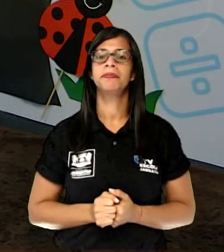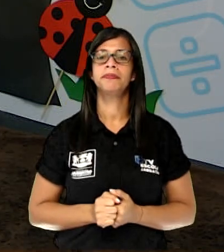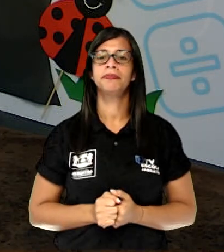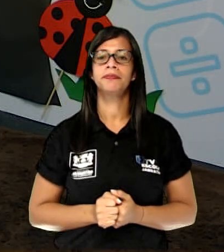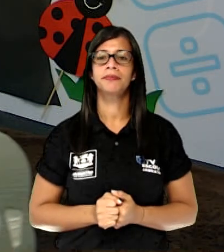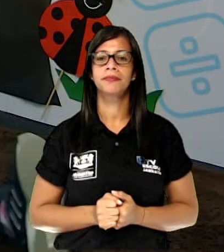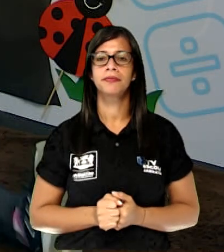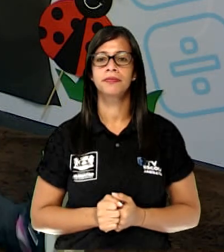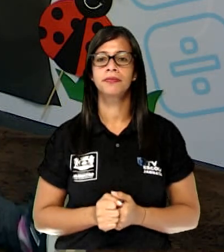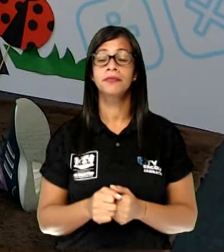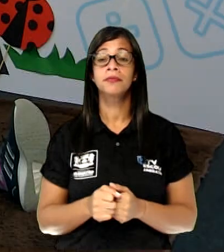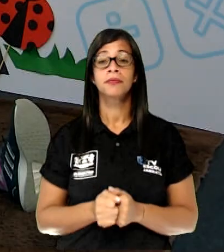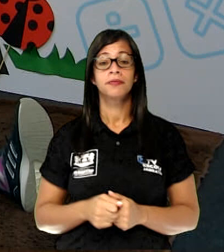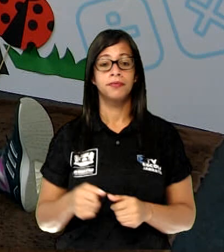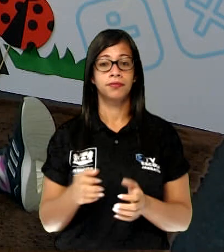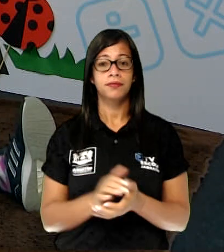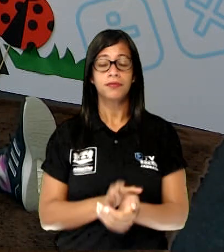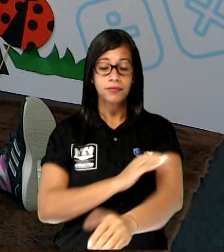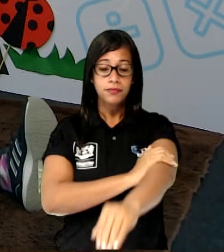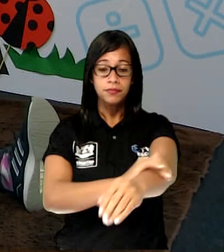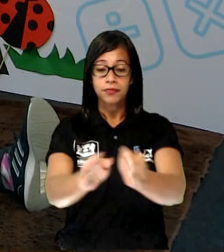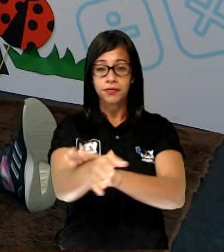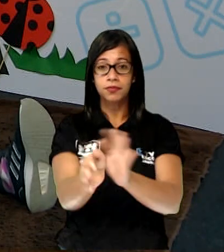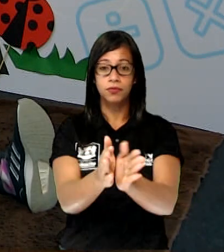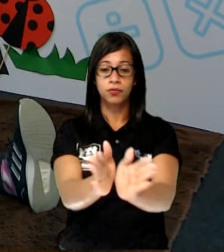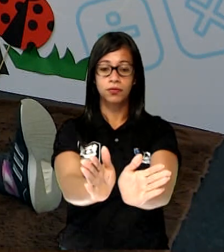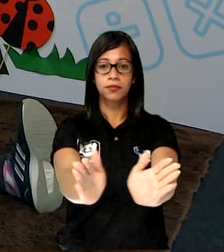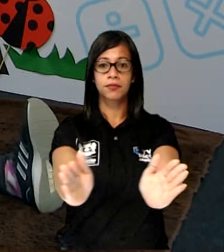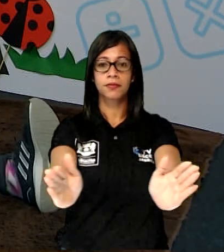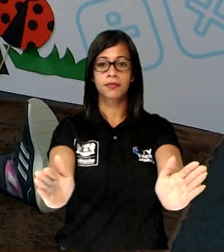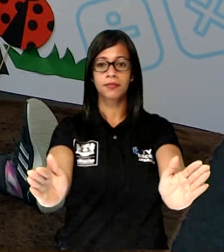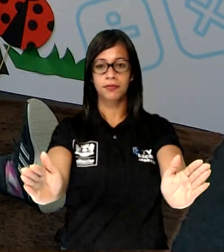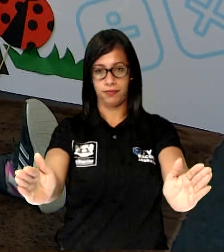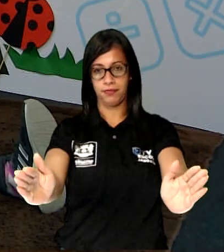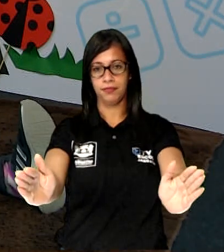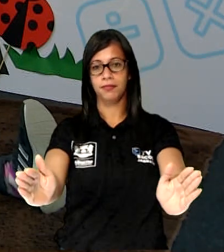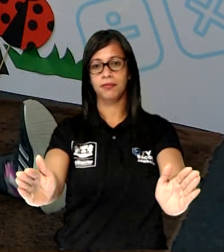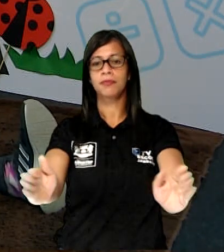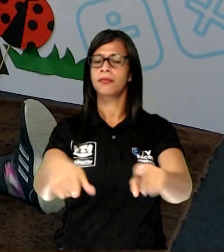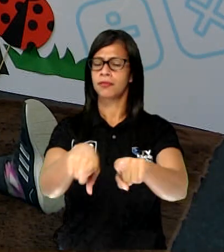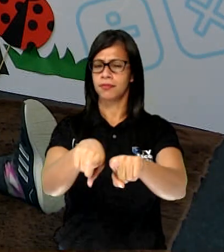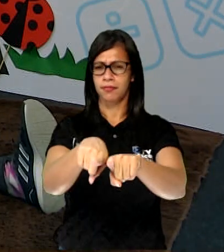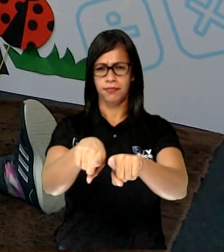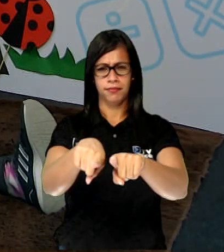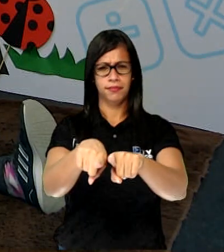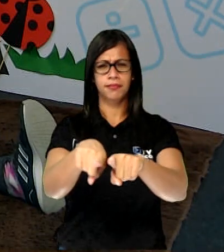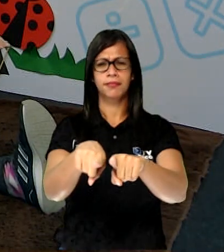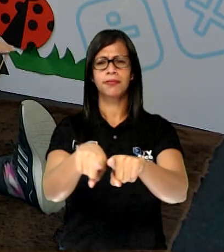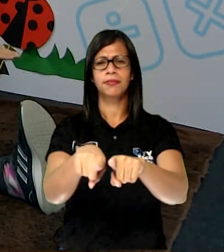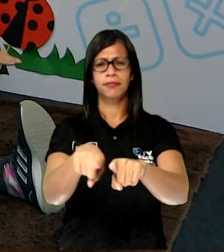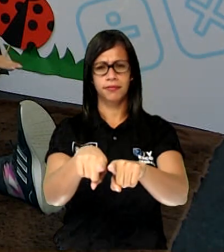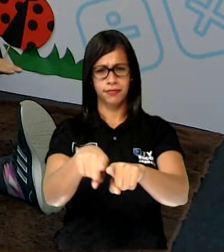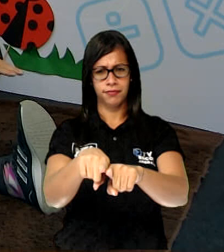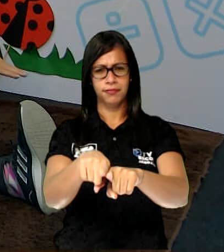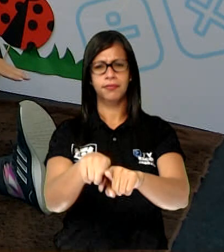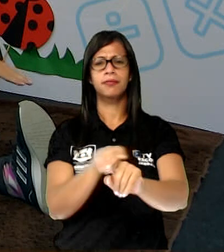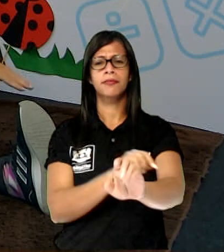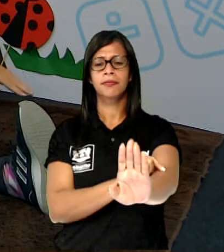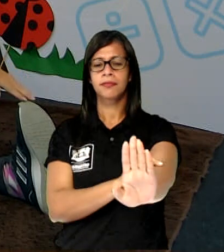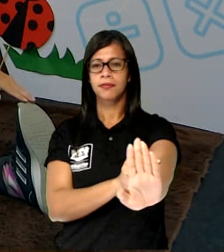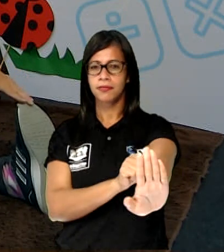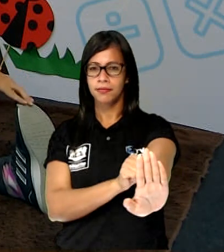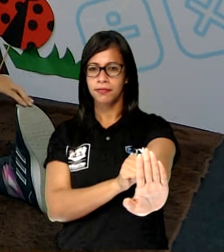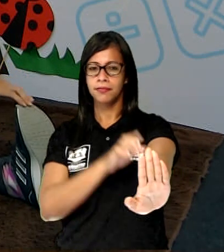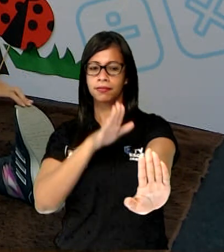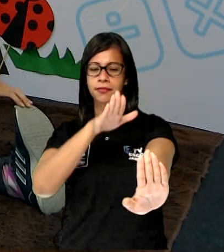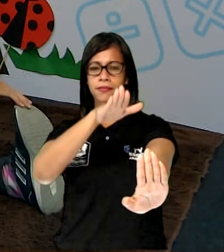abrir um pouquinho a sua perna e dobrar essa outra e vai fazer a mesma coisa. Segura na ponta do pé